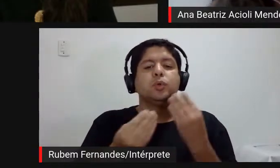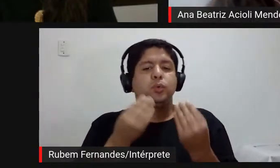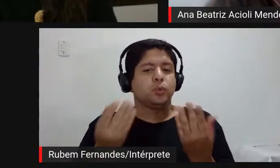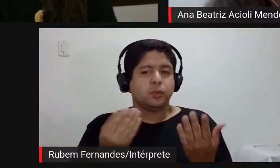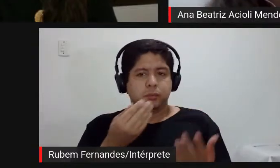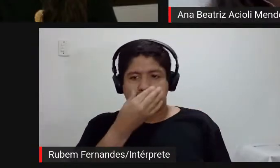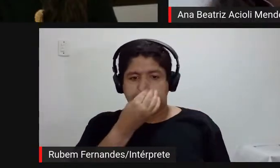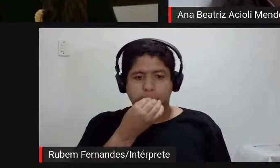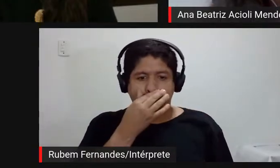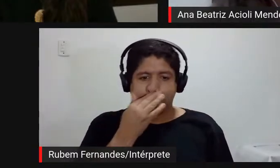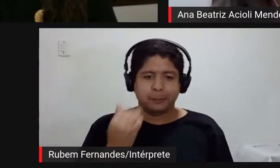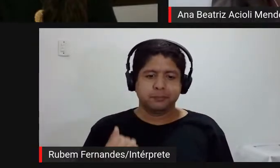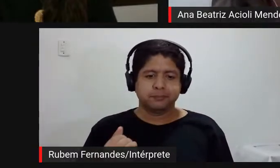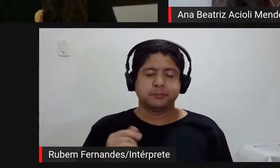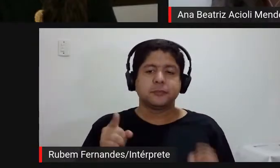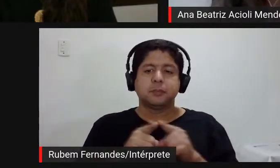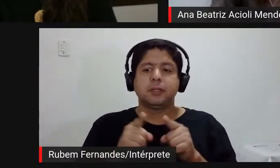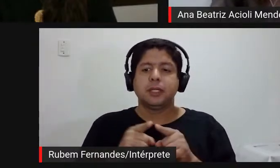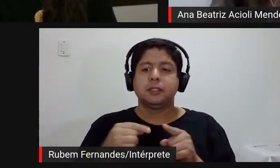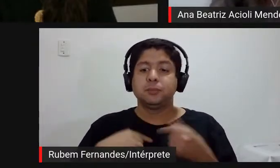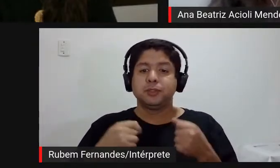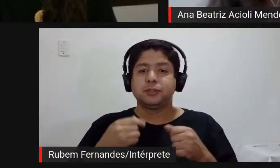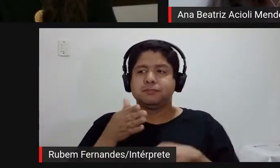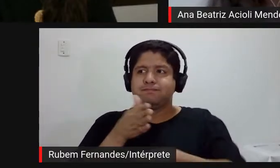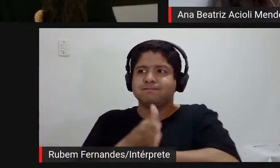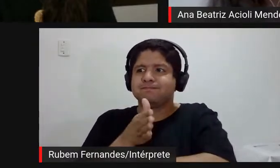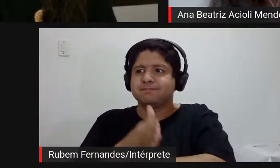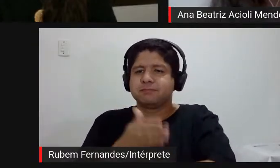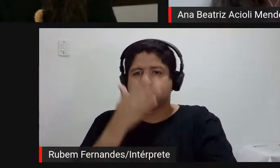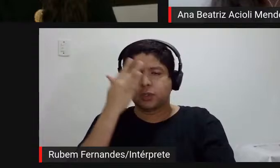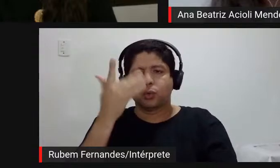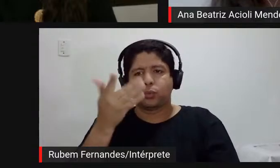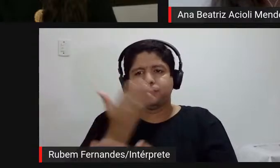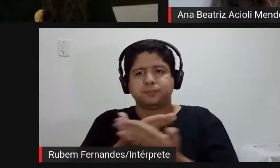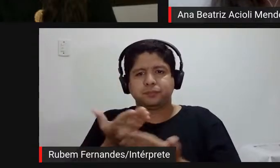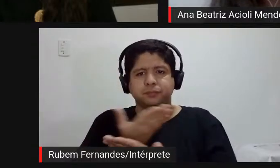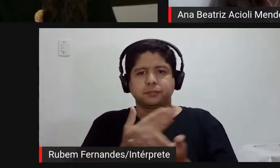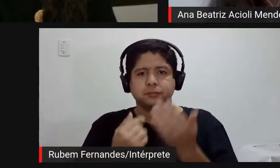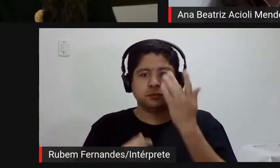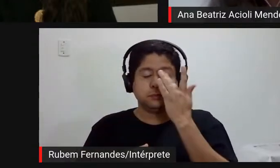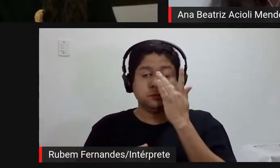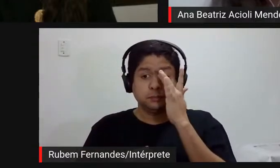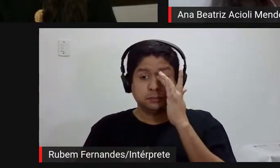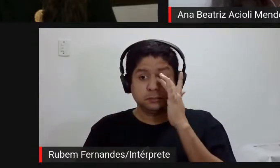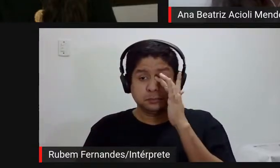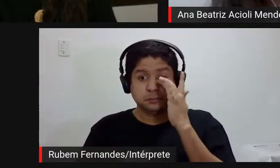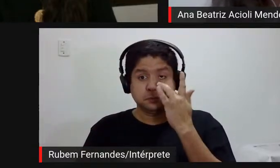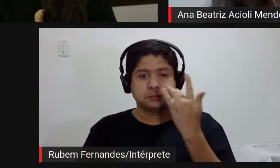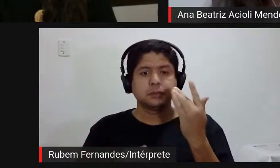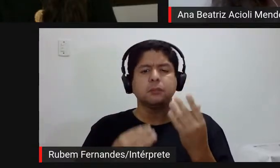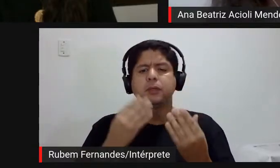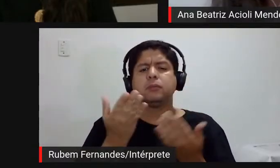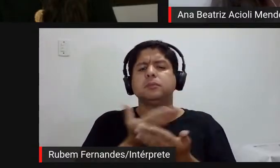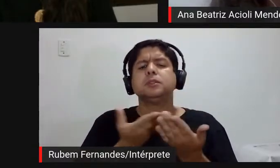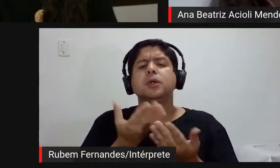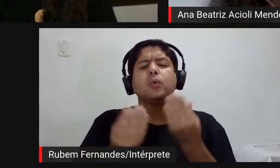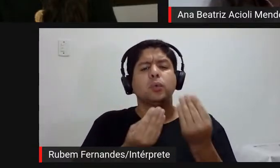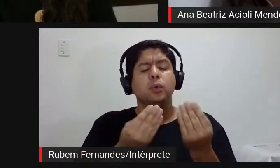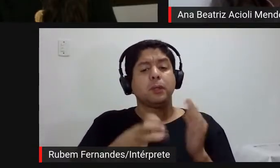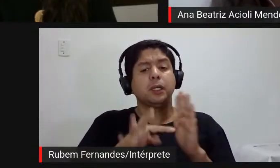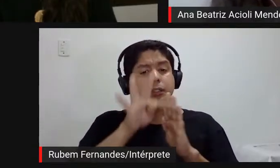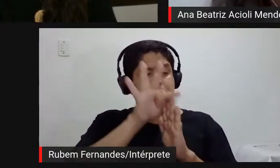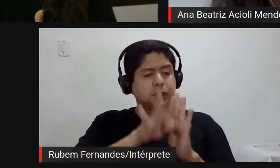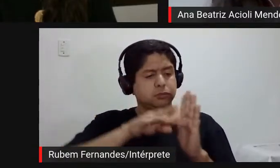o acesso ao outro né então a mediação fica apenas pra ler um texto sobre a fala do